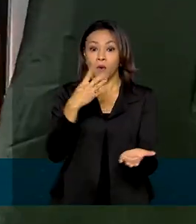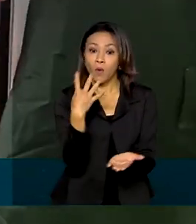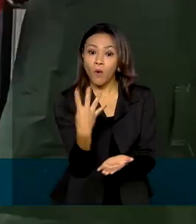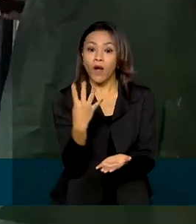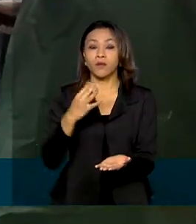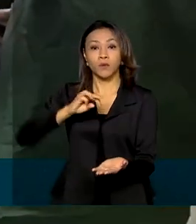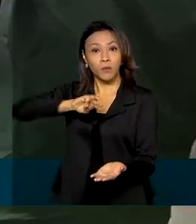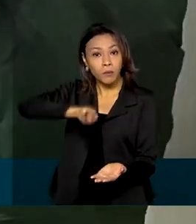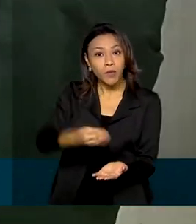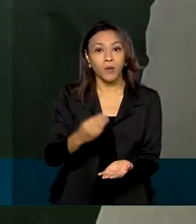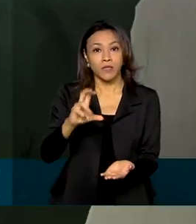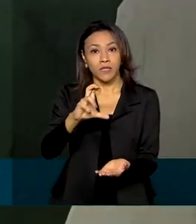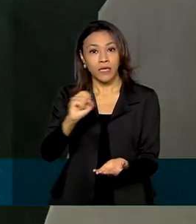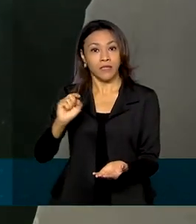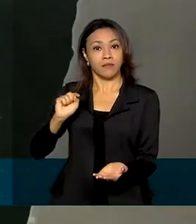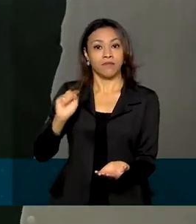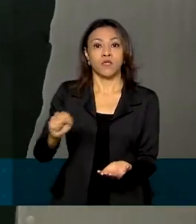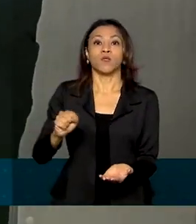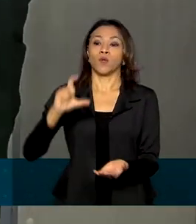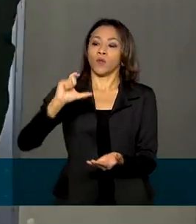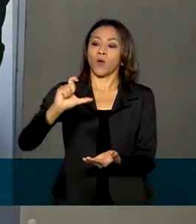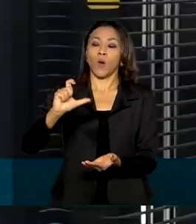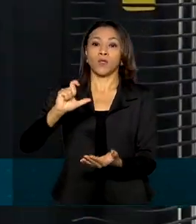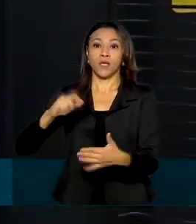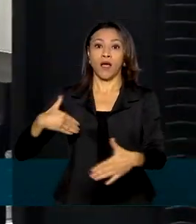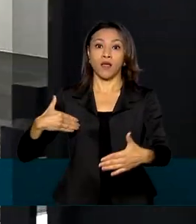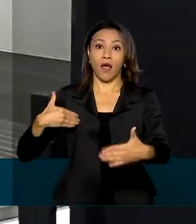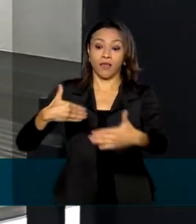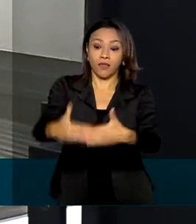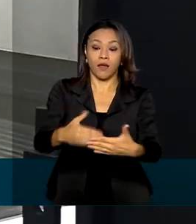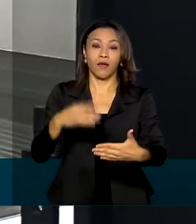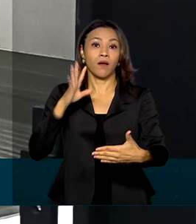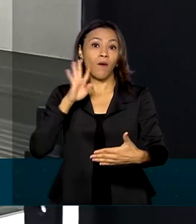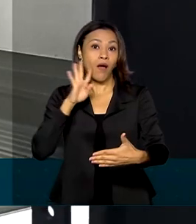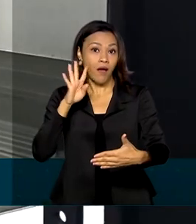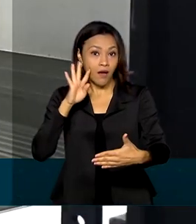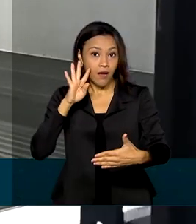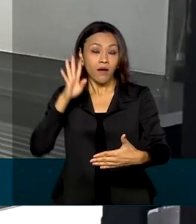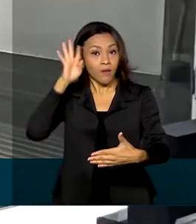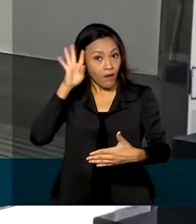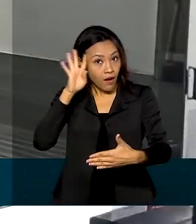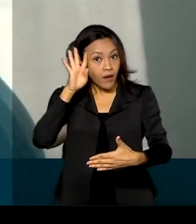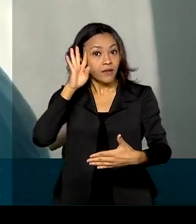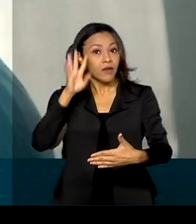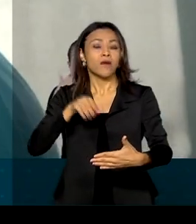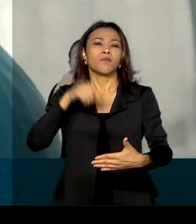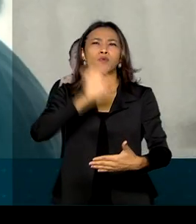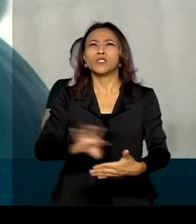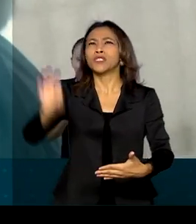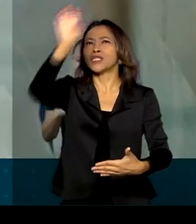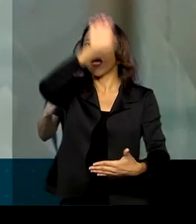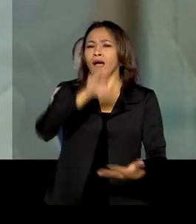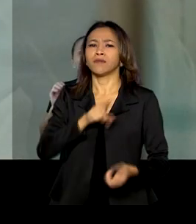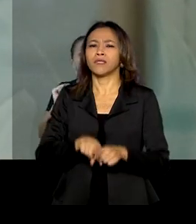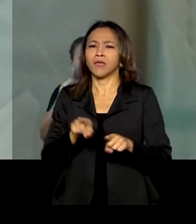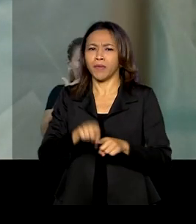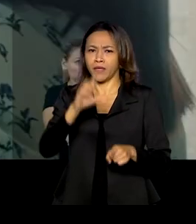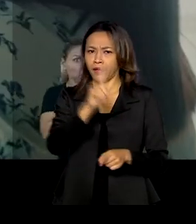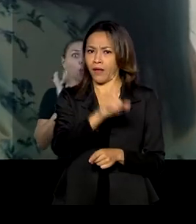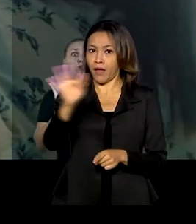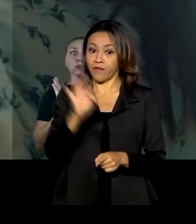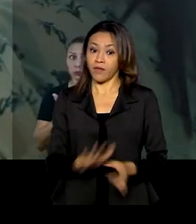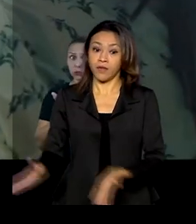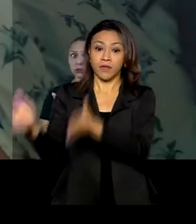,5 de doses que chegam até esta quarta-feira para todos os estados e distrito federal. E para conscientizar a